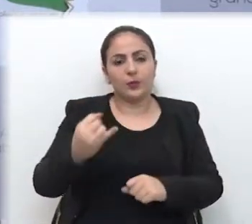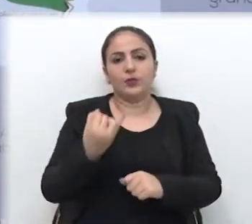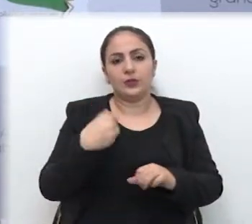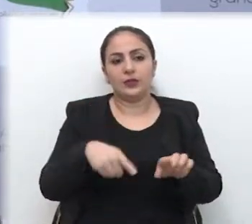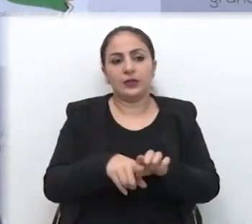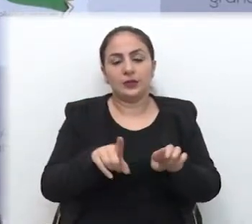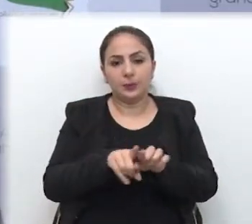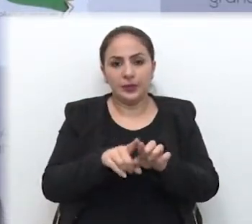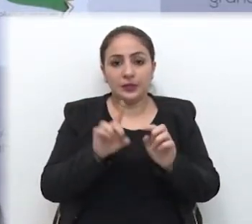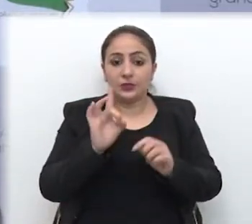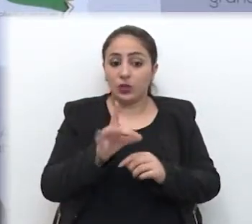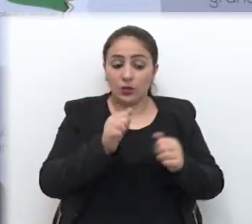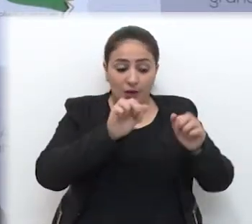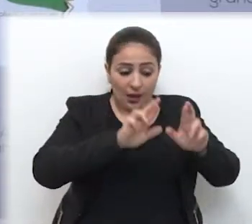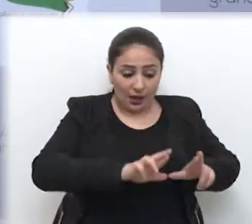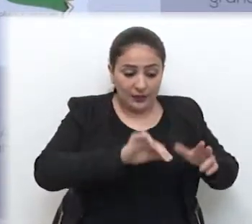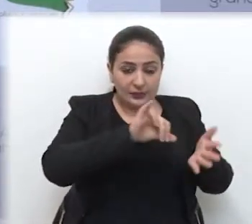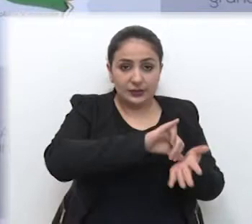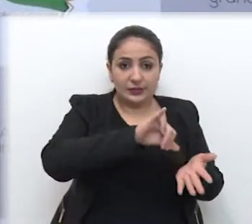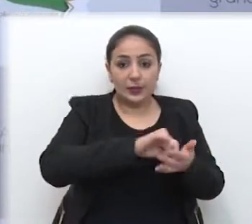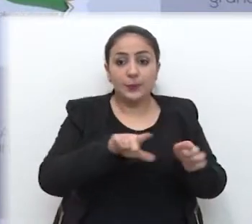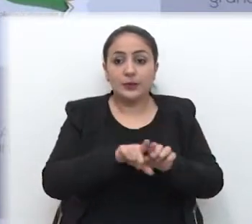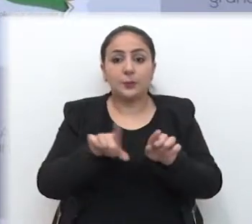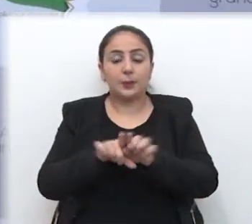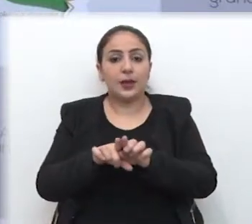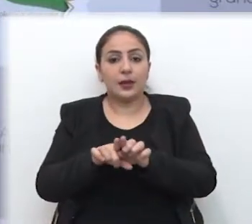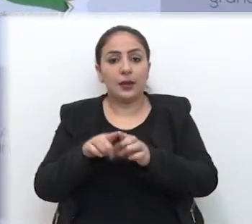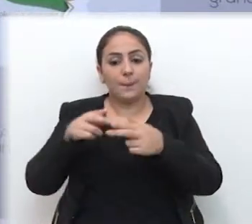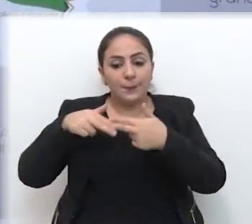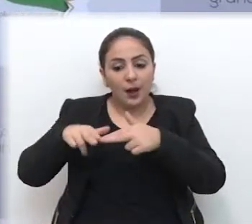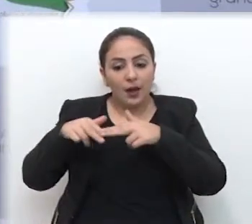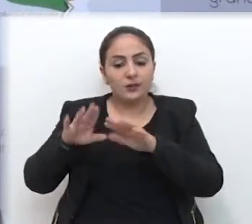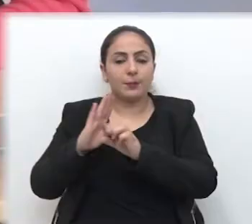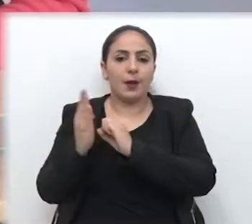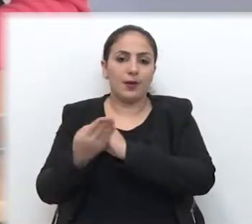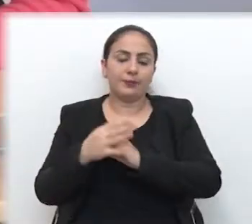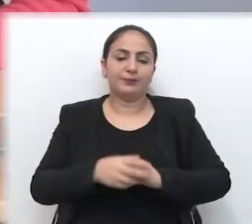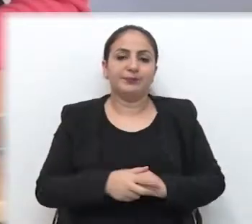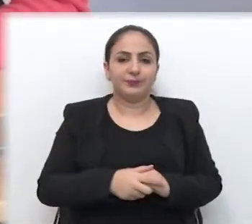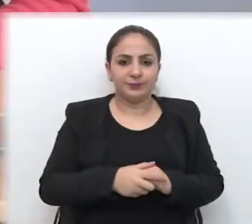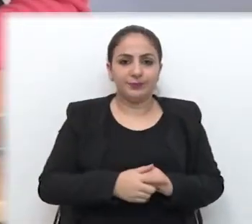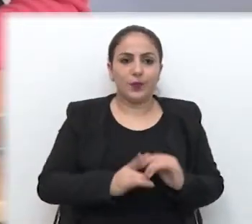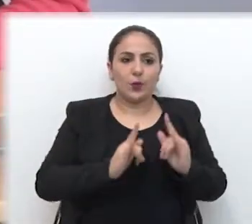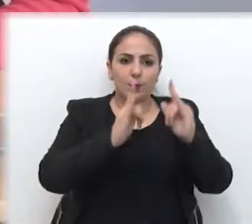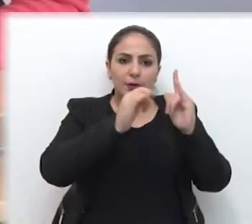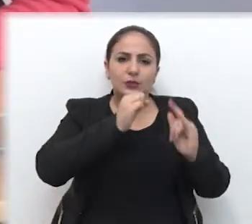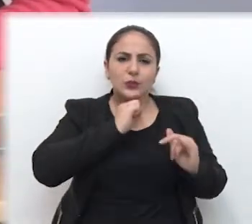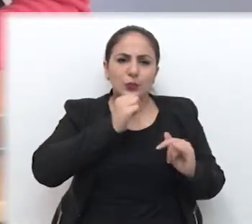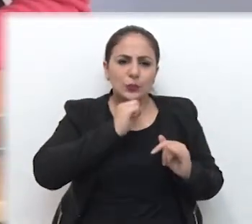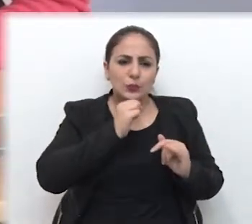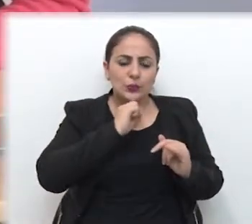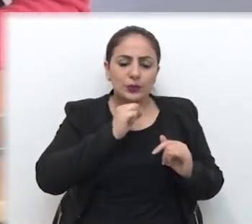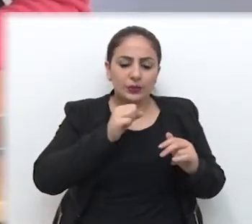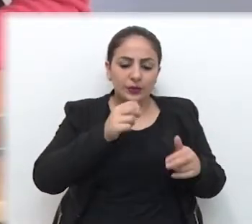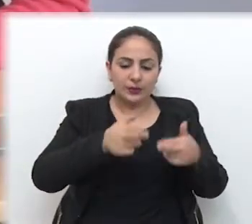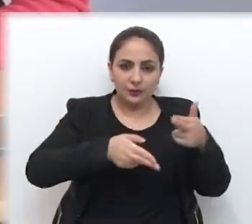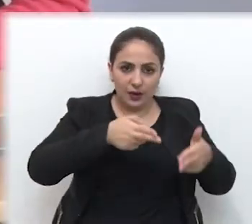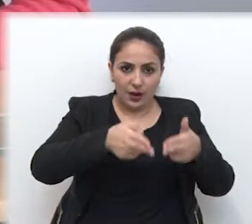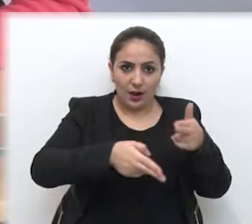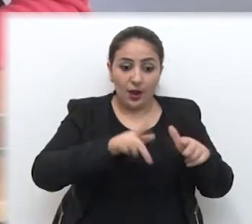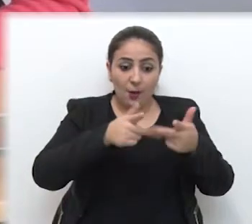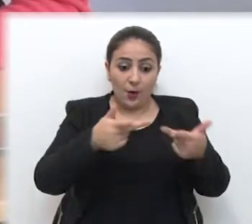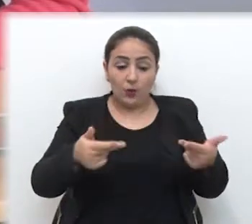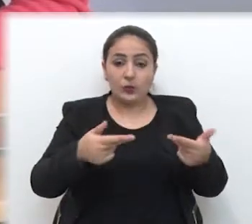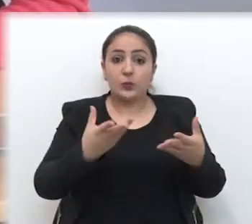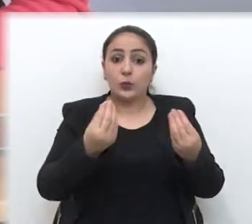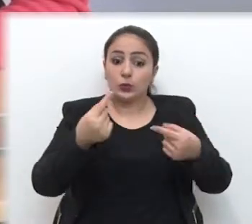somente na área central, as praças e alguns bairros, mas que a gente consiga contemplar outras comunidades. O prédio da antiga Estação Férrea tem sido